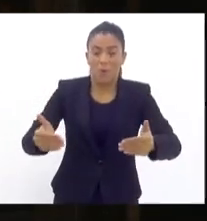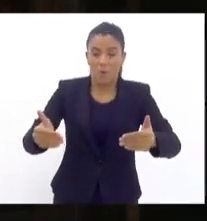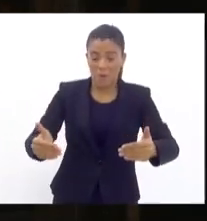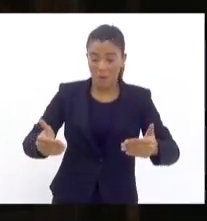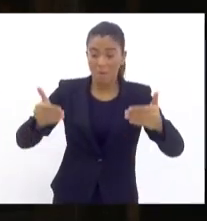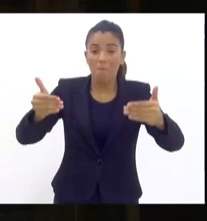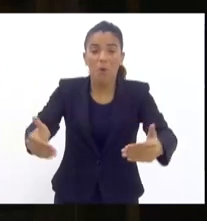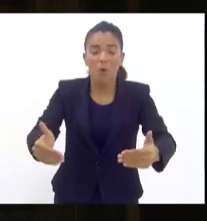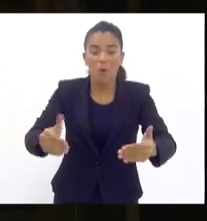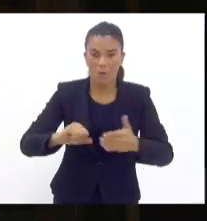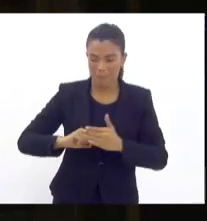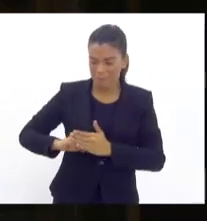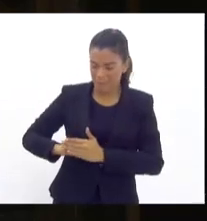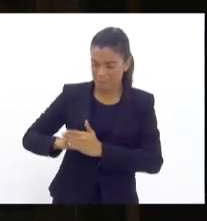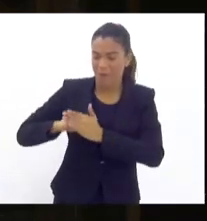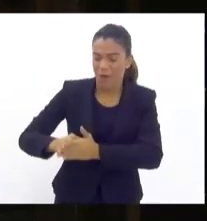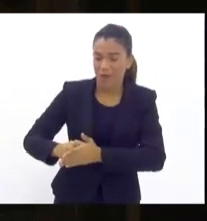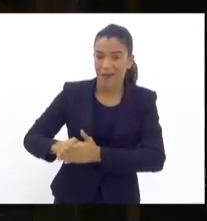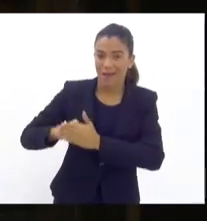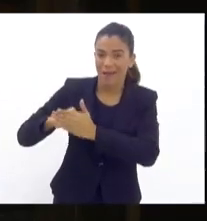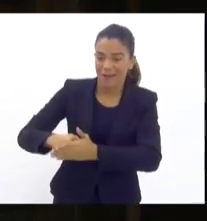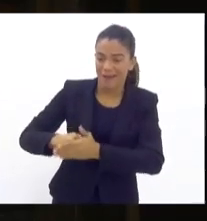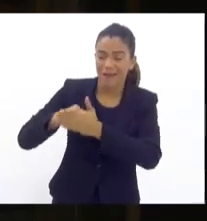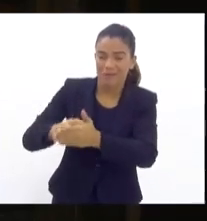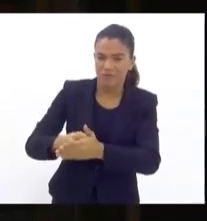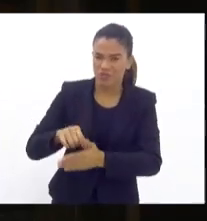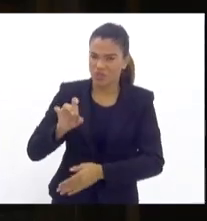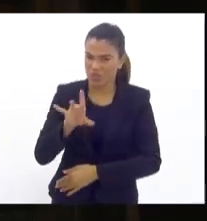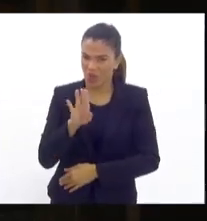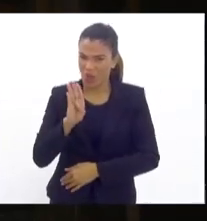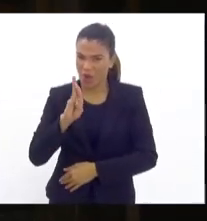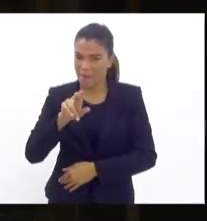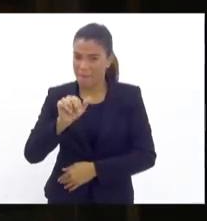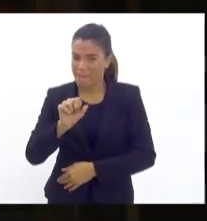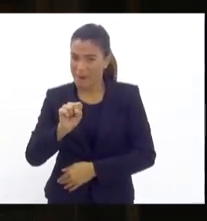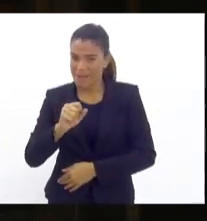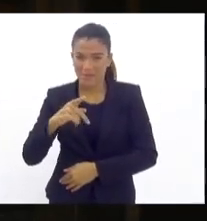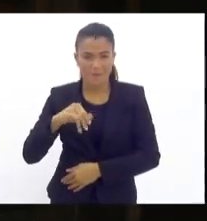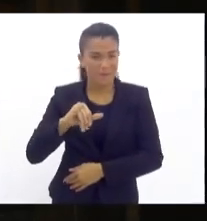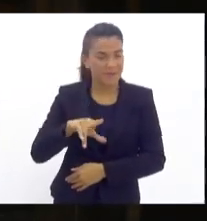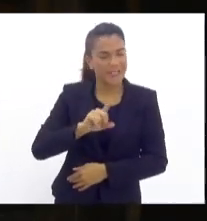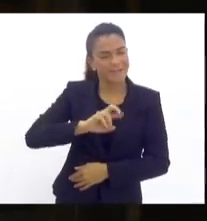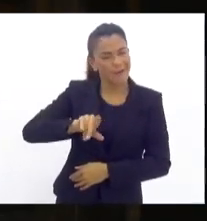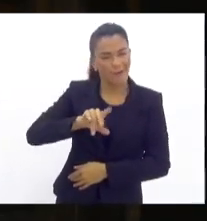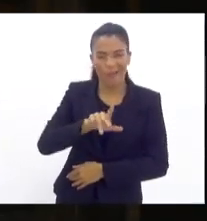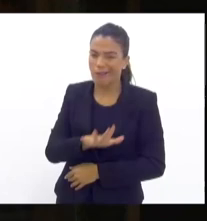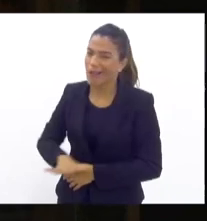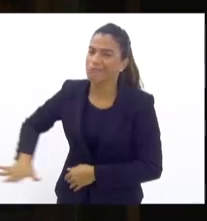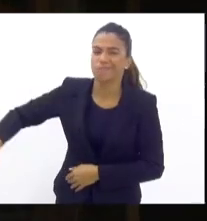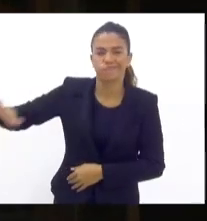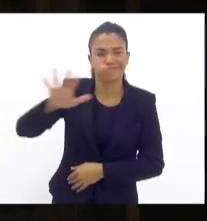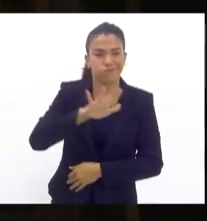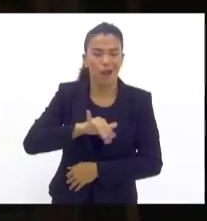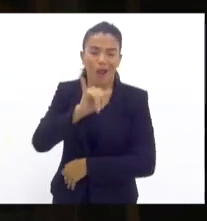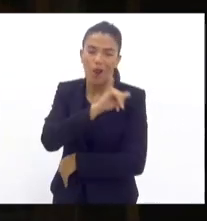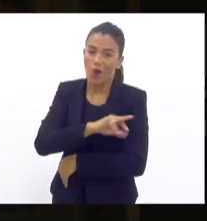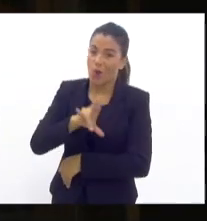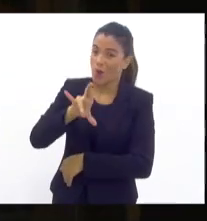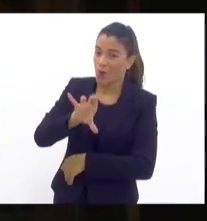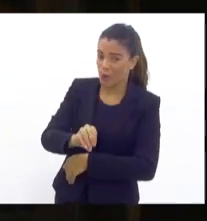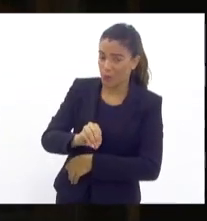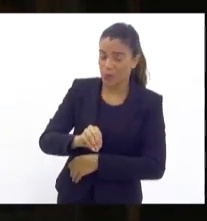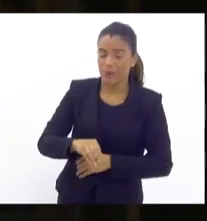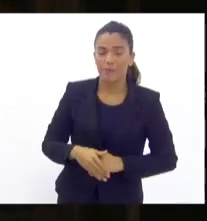barricadas, e a barricada não é um problema que se limita à Bar de Pina, está no Rio de Janeiro inteiro, eu também quero discutir a territorialidade,